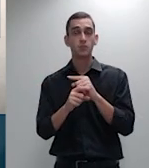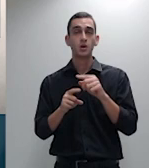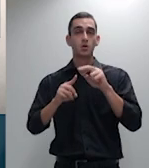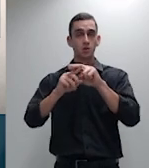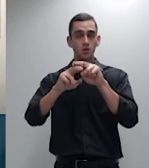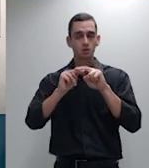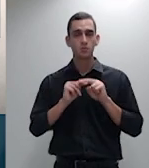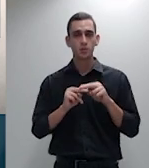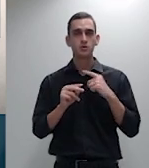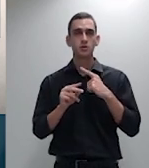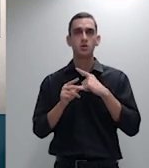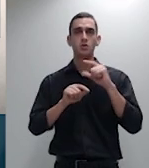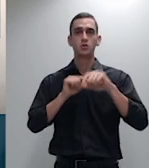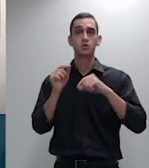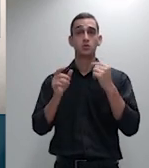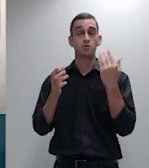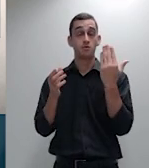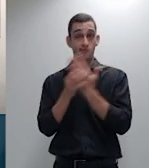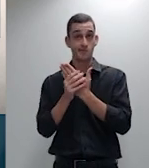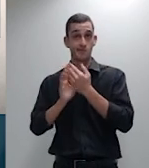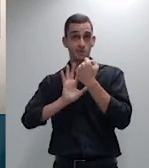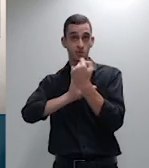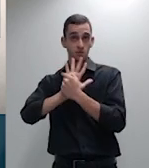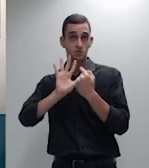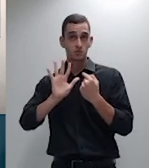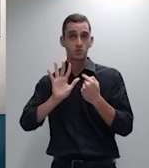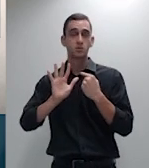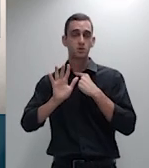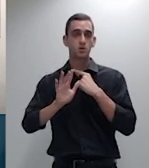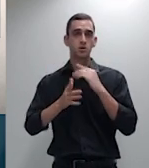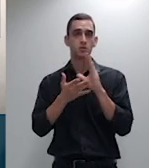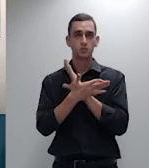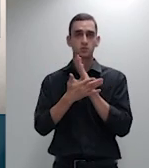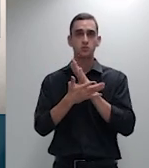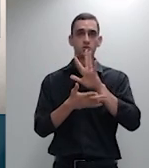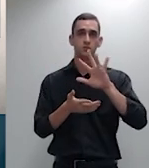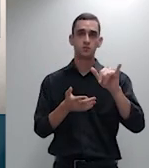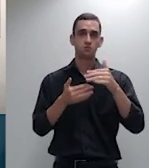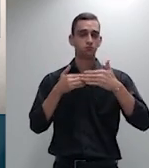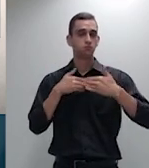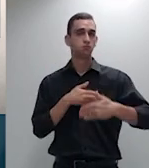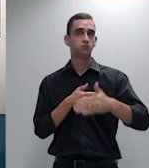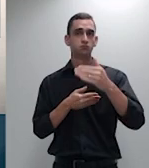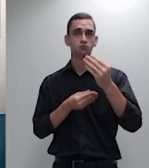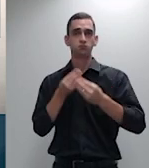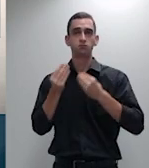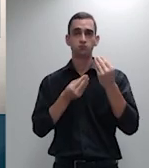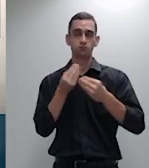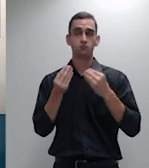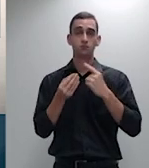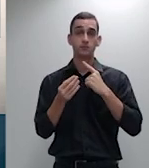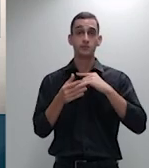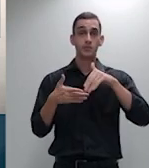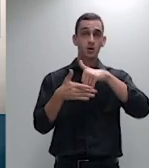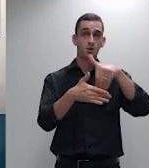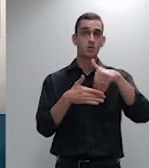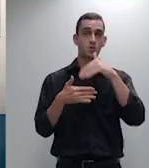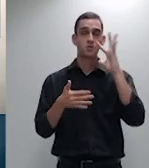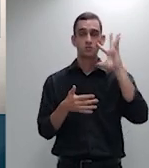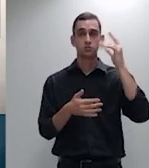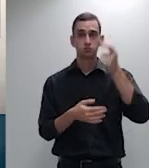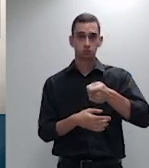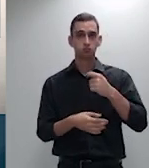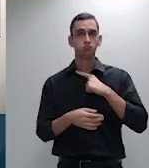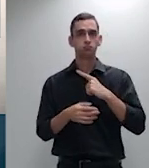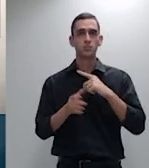de deliberação na ação recisória na espécie em nenhum momento o acordo recisório tratou das normas jurídicas suscitadas pelo autor da ação recisória